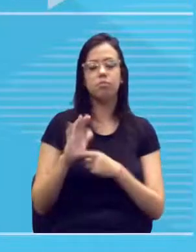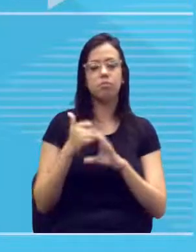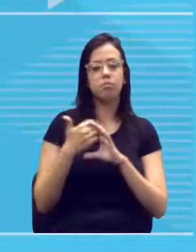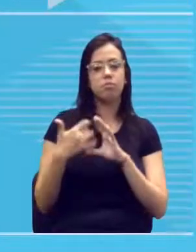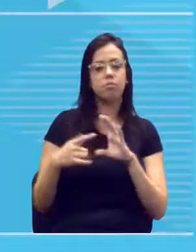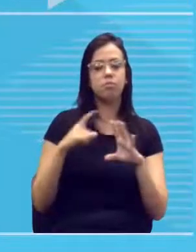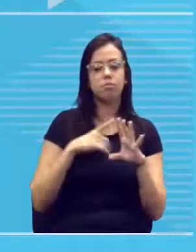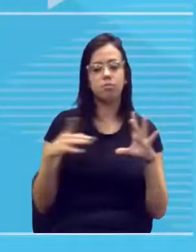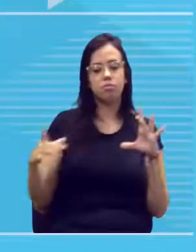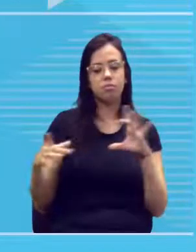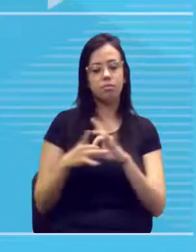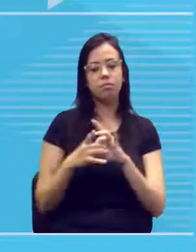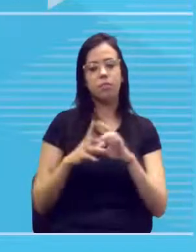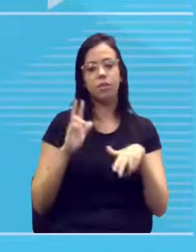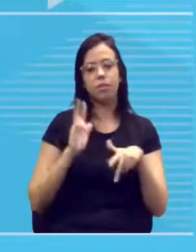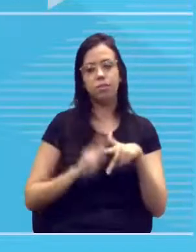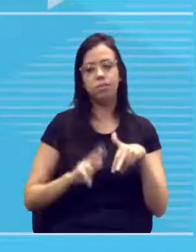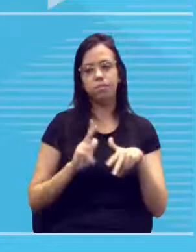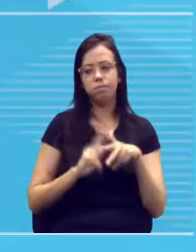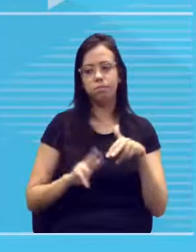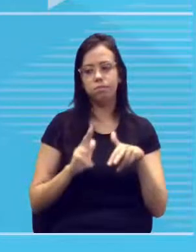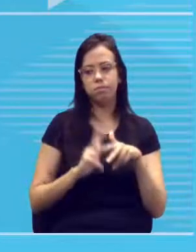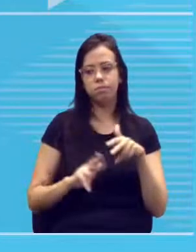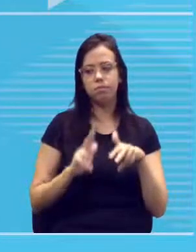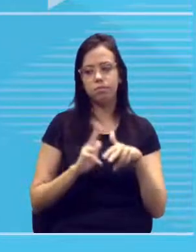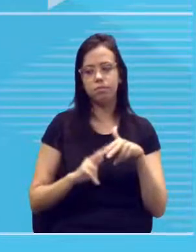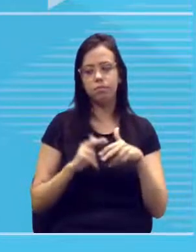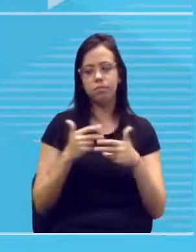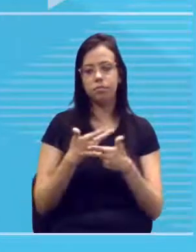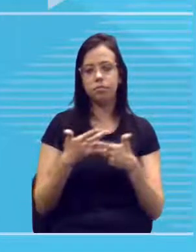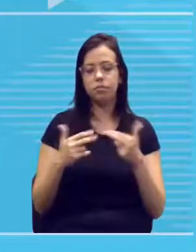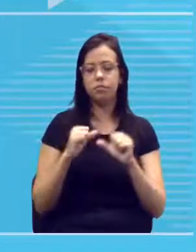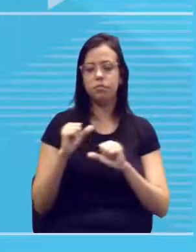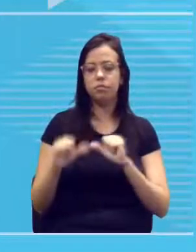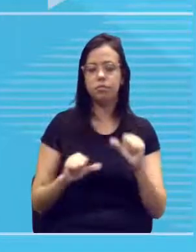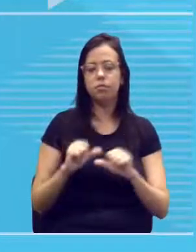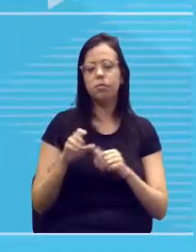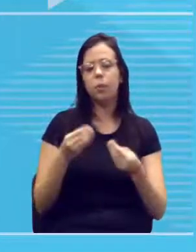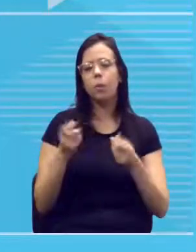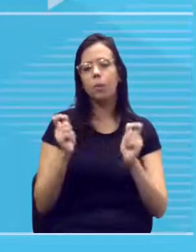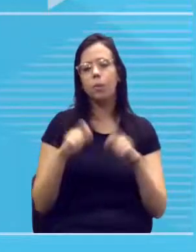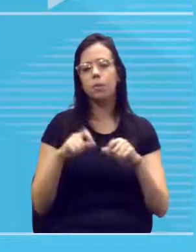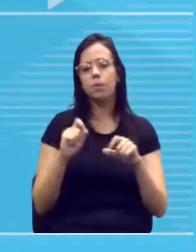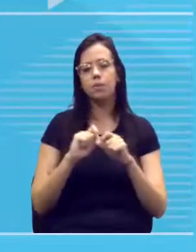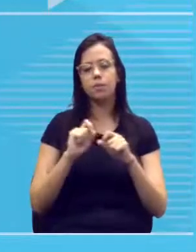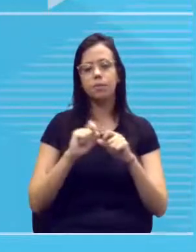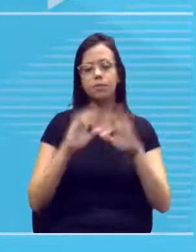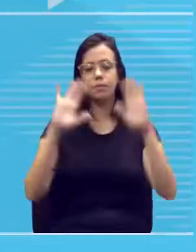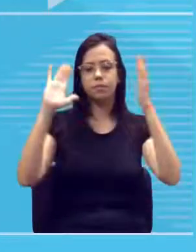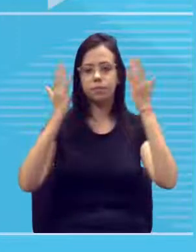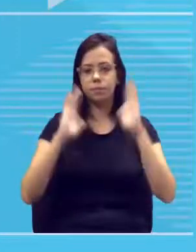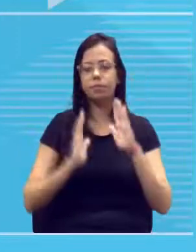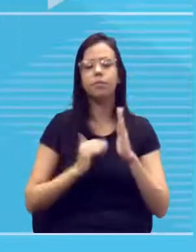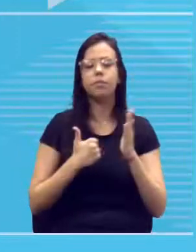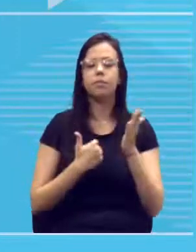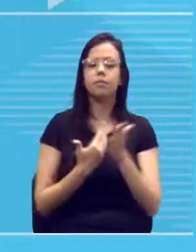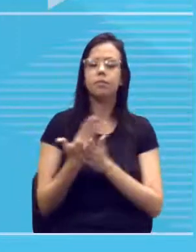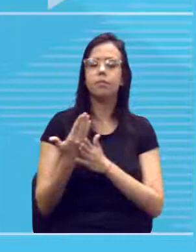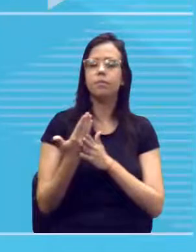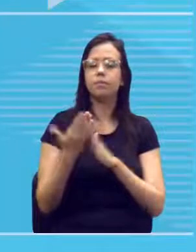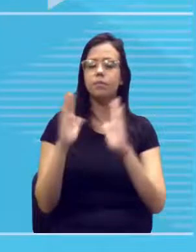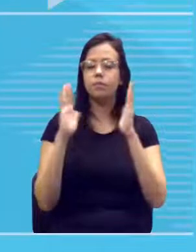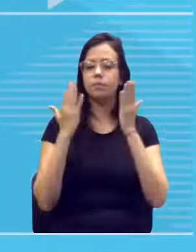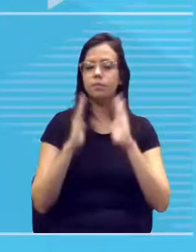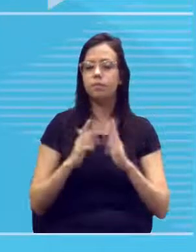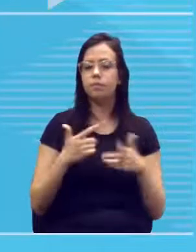ligadas ao sexo. As coisas mudam um pouquinho. Tá? Como é que eu vou fazer essa análise, professor? vou começar a analisar e observar que